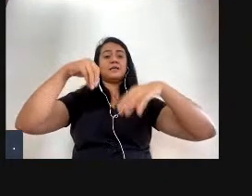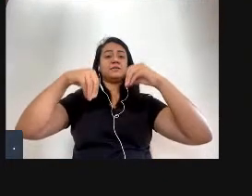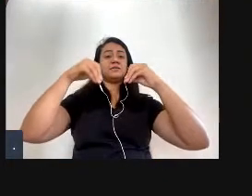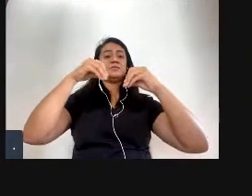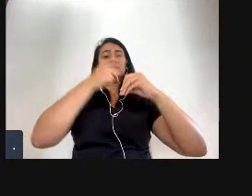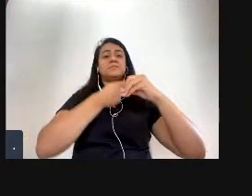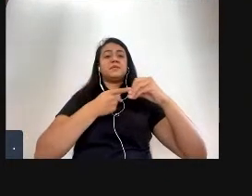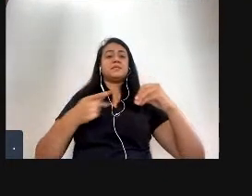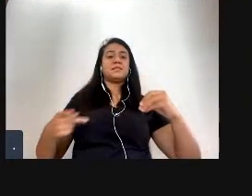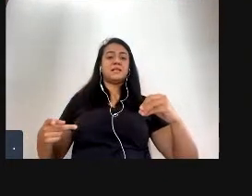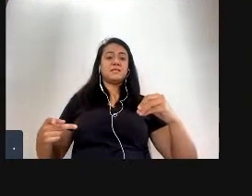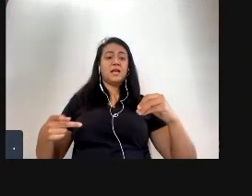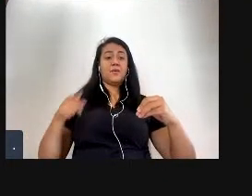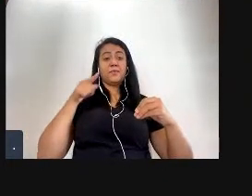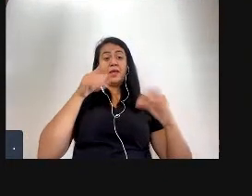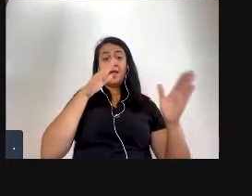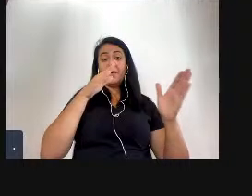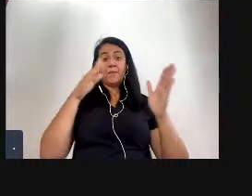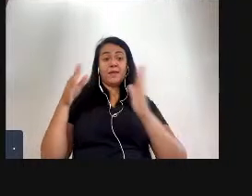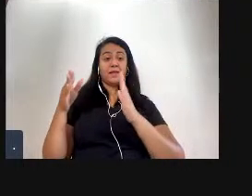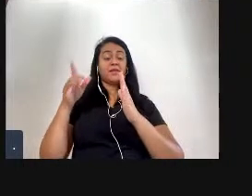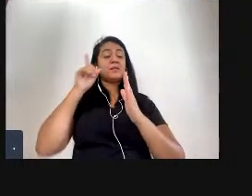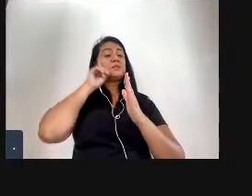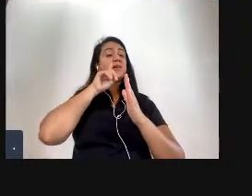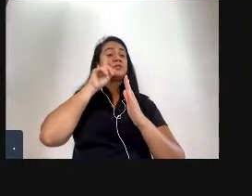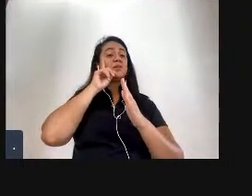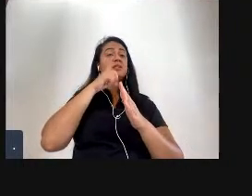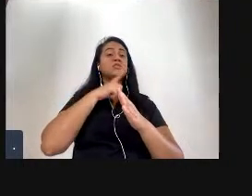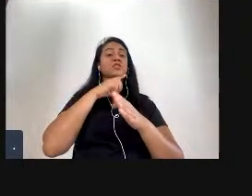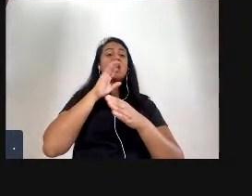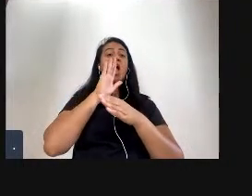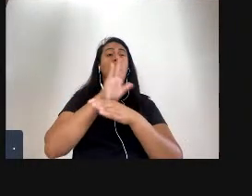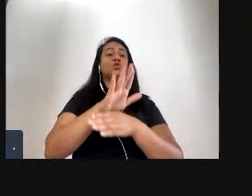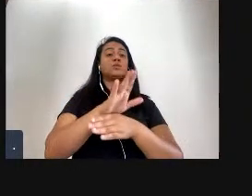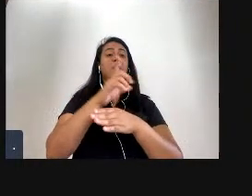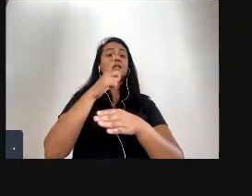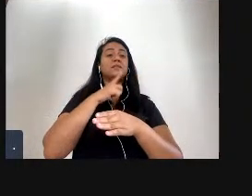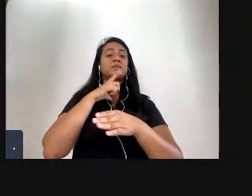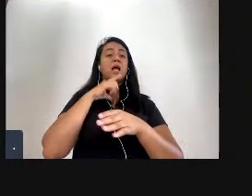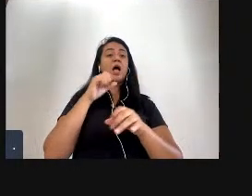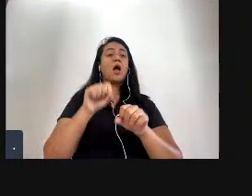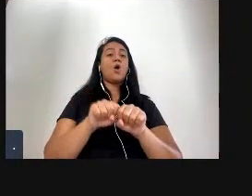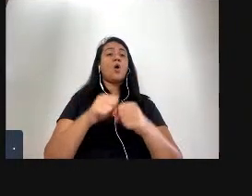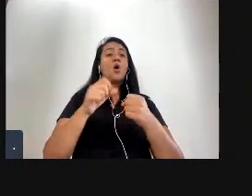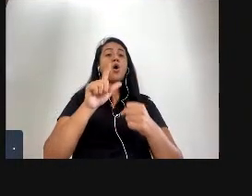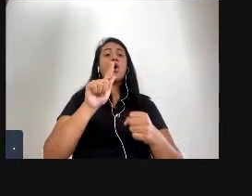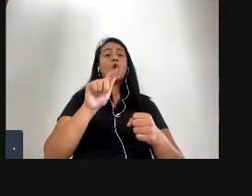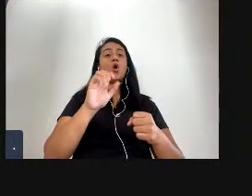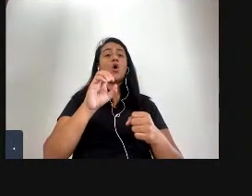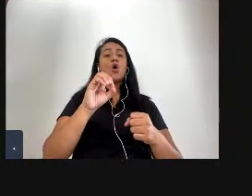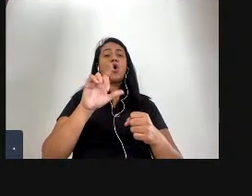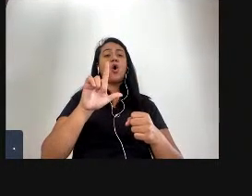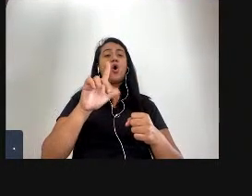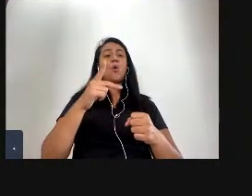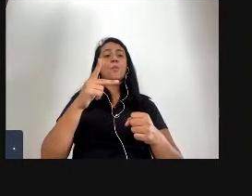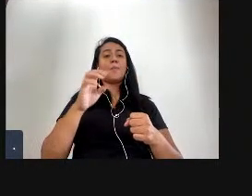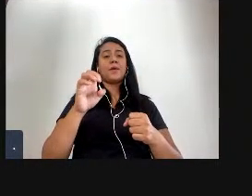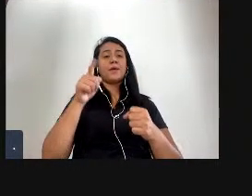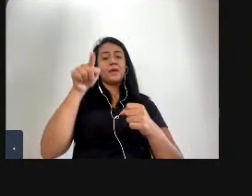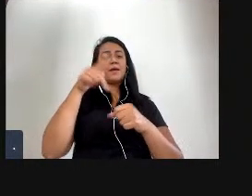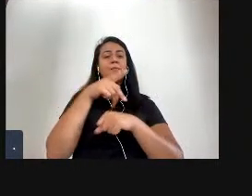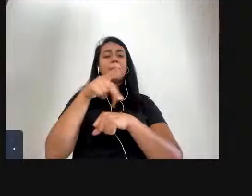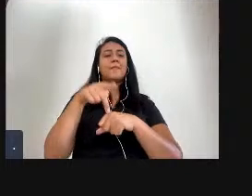tinham acabado de dar um golpe ajudado a dar um golpe de Estado na Guatemala para favorecer os negócios